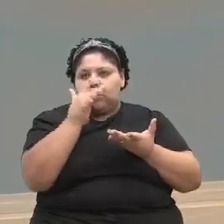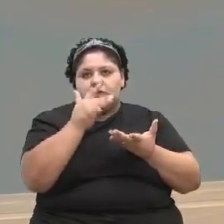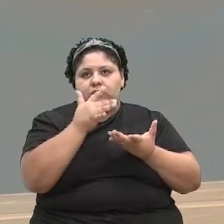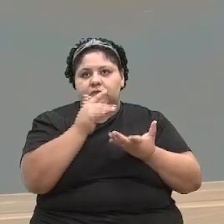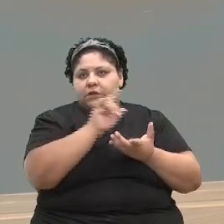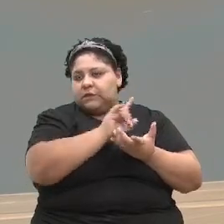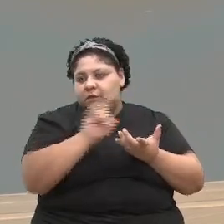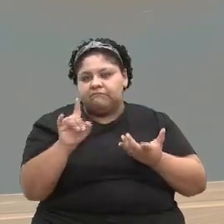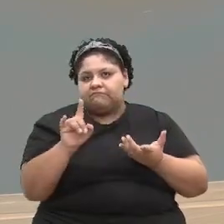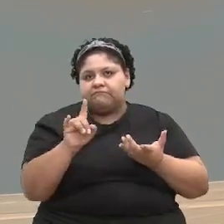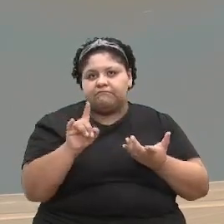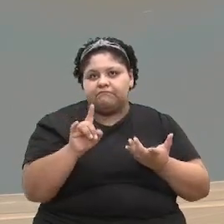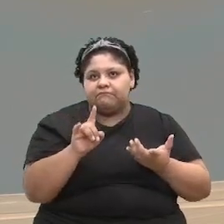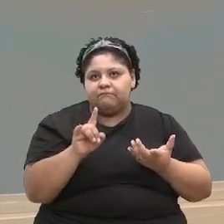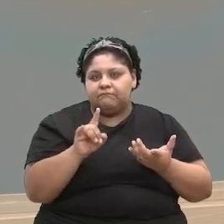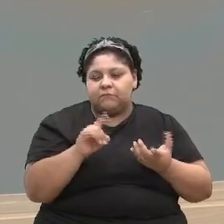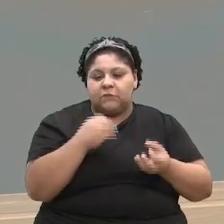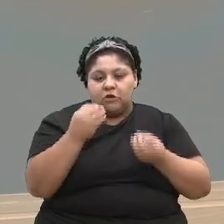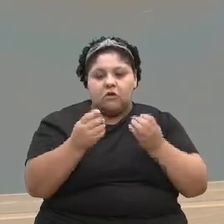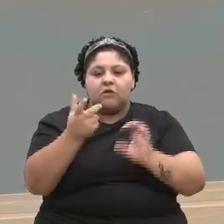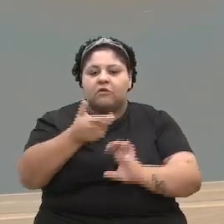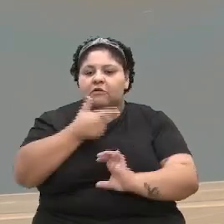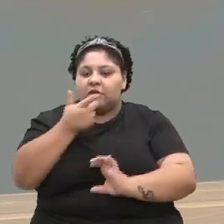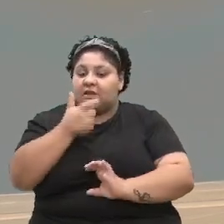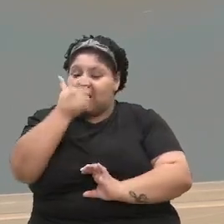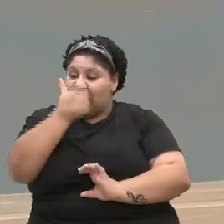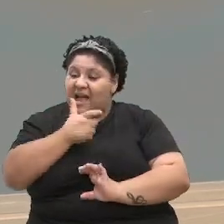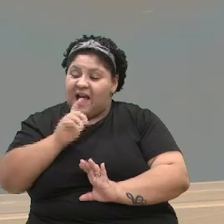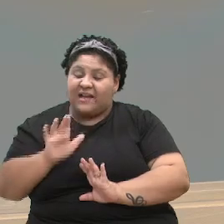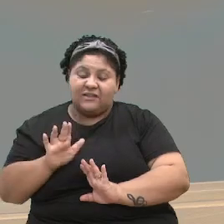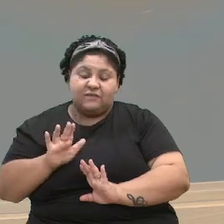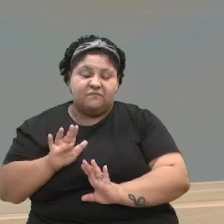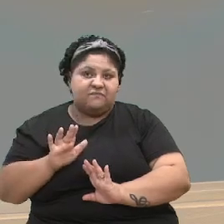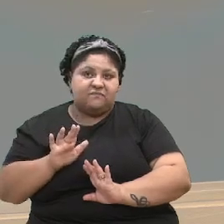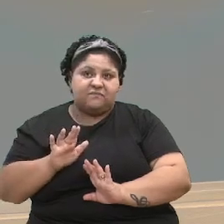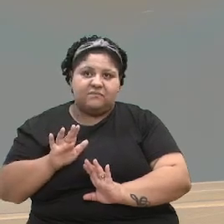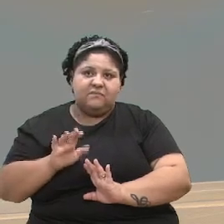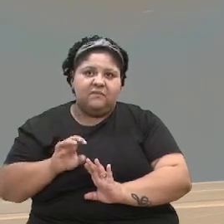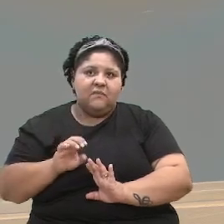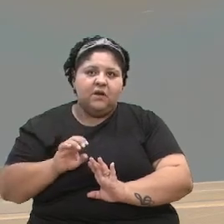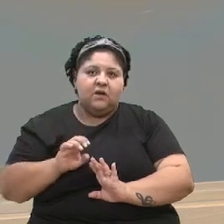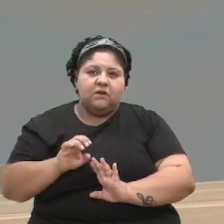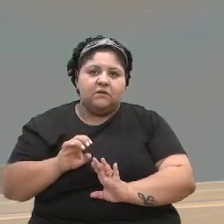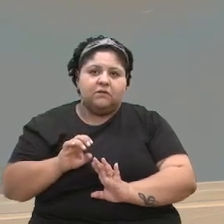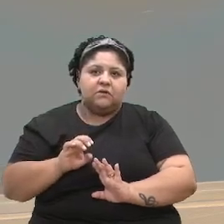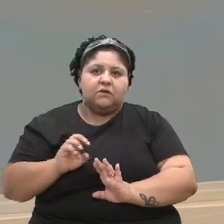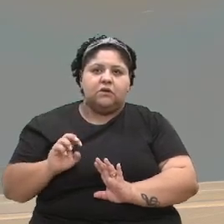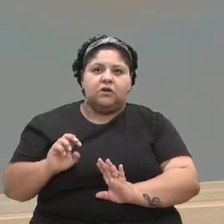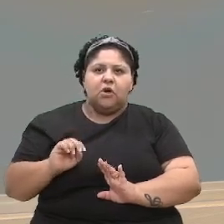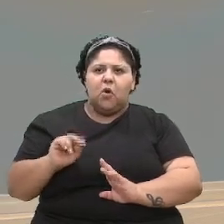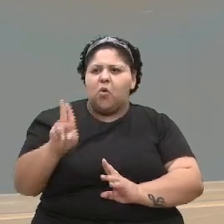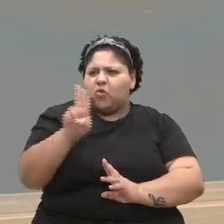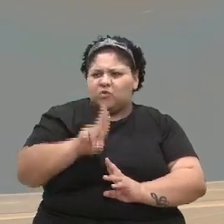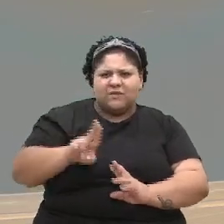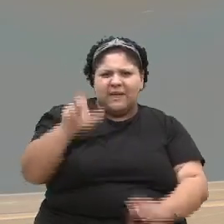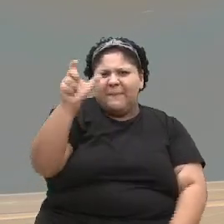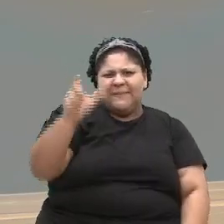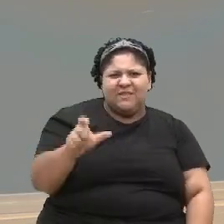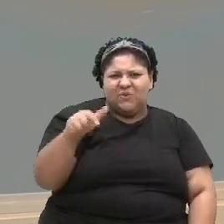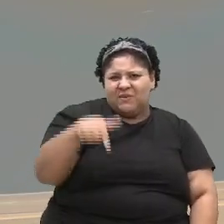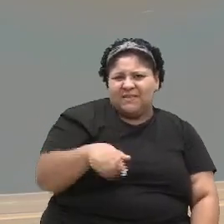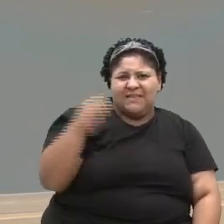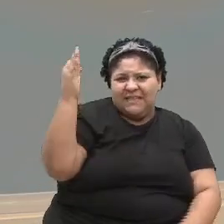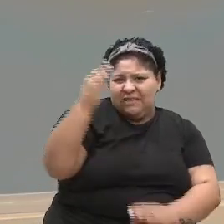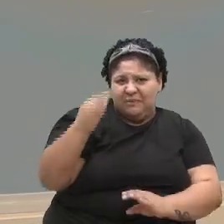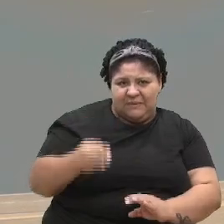realmente como foi colocado. Acho que essa questão de usar pessoas aqui no Brasil, talvez